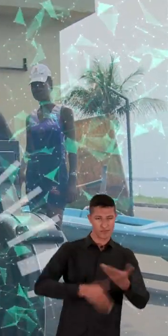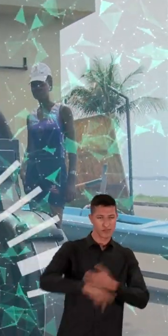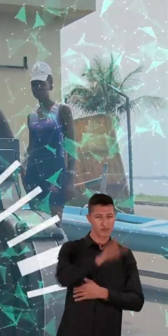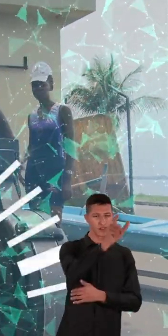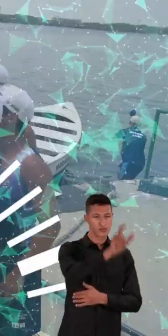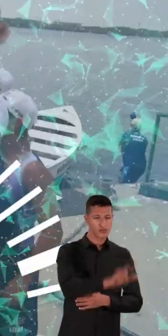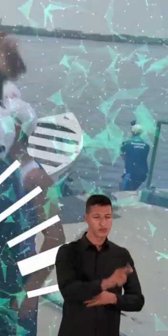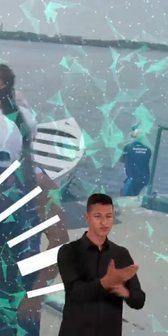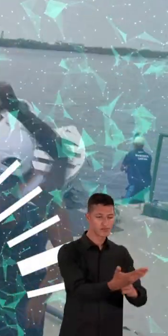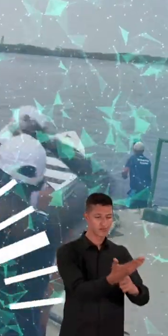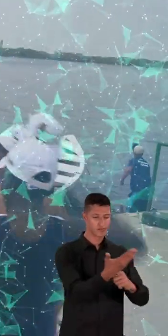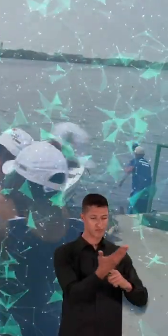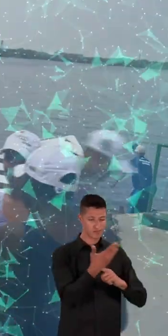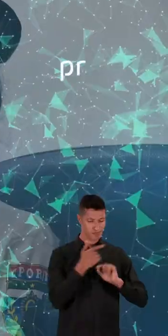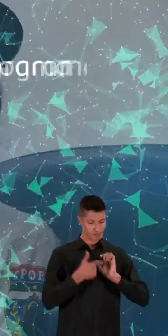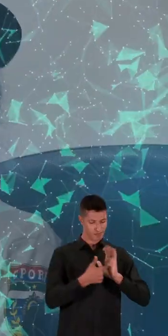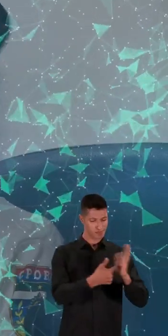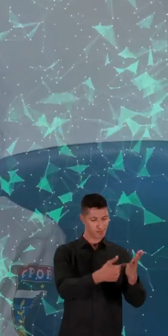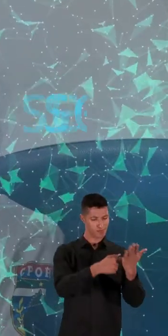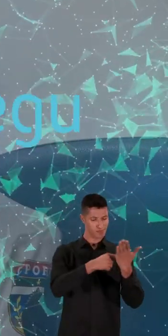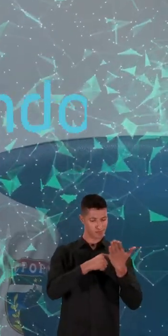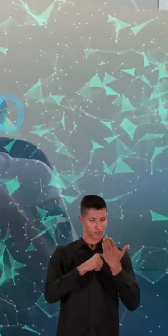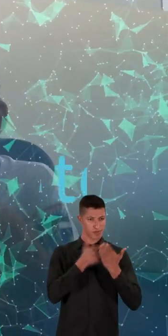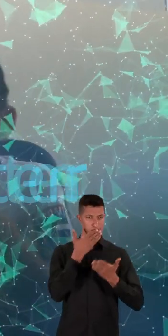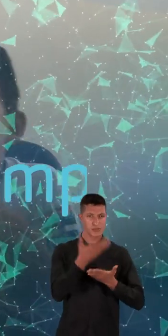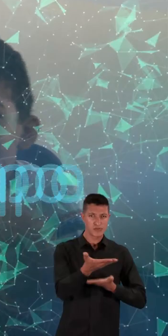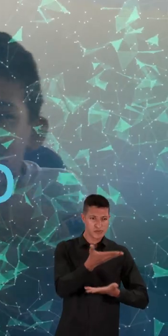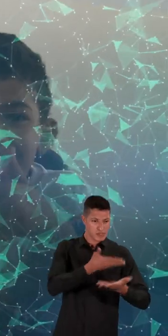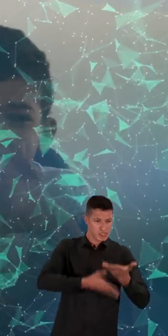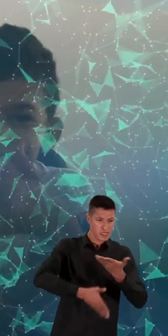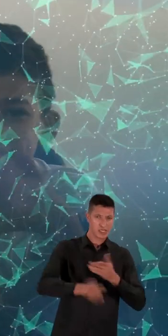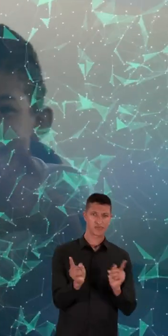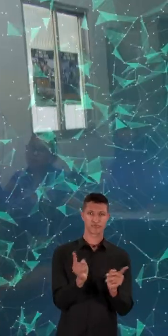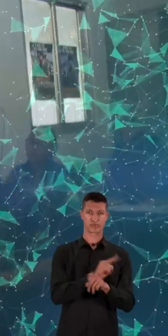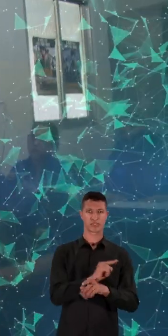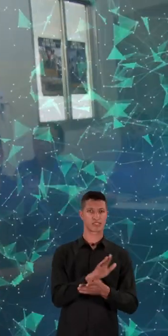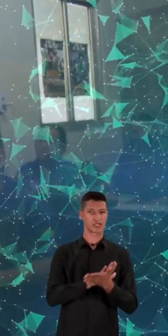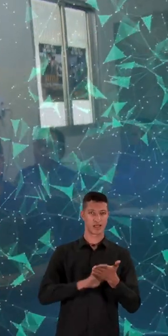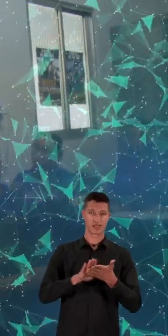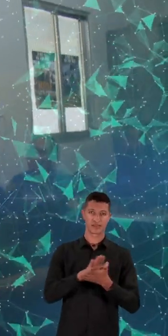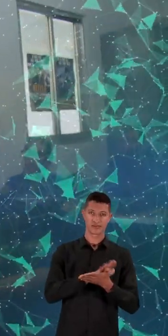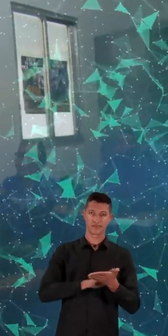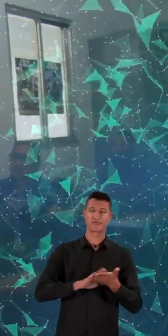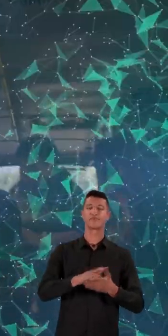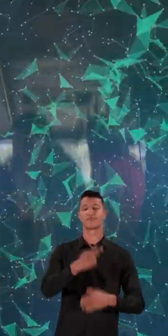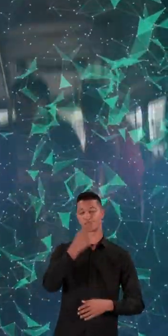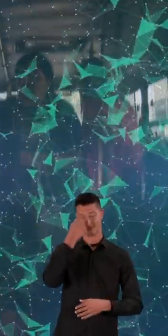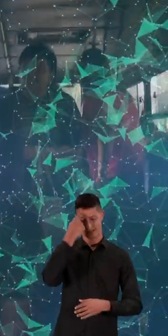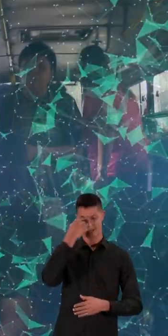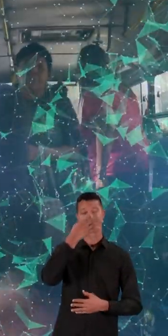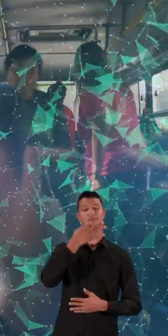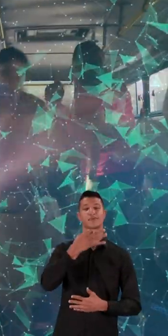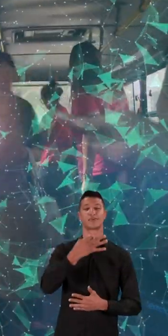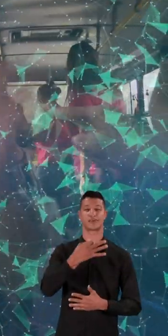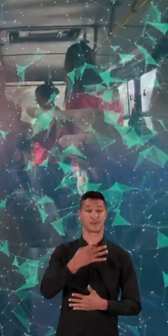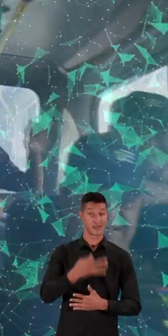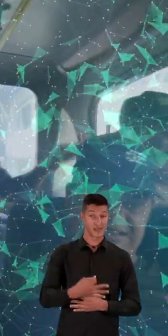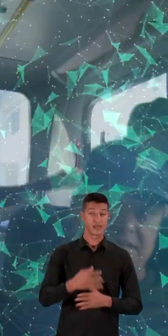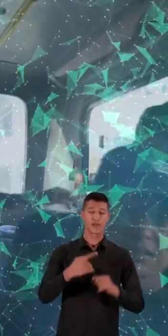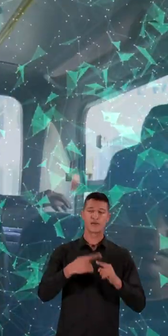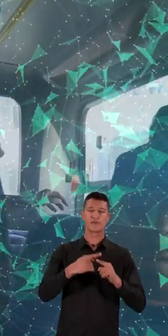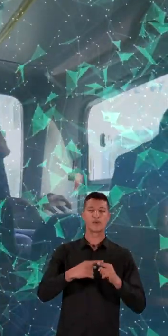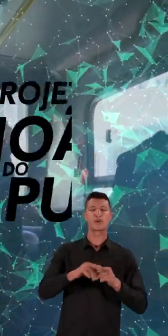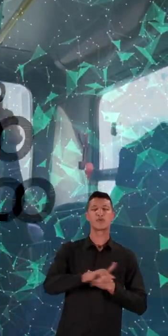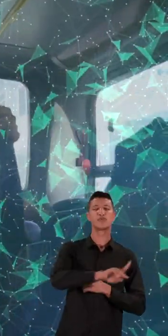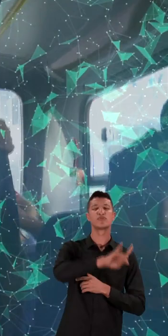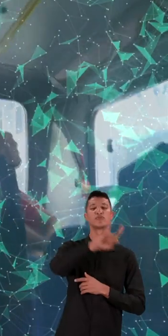Se alguém já lhe deu a mão e não pediu mais nada em troca, pense bem,